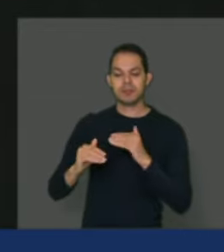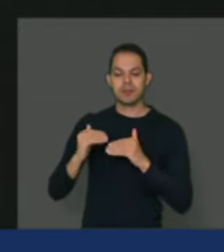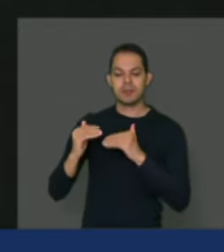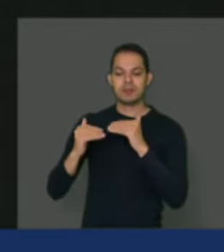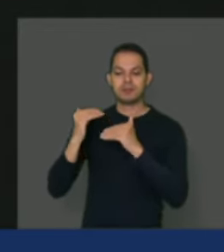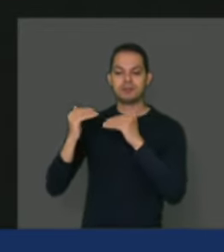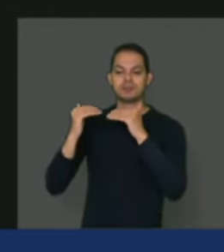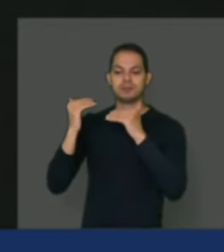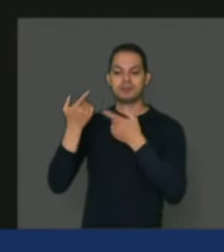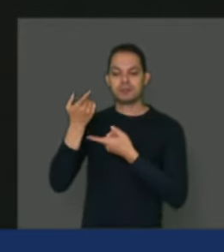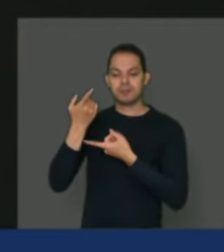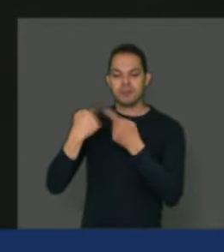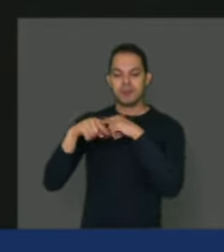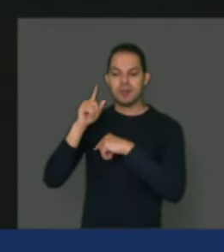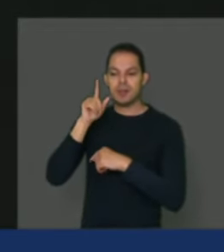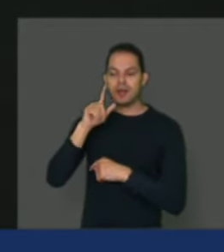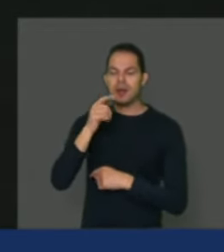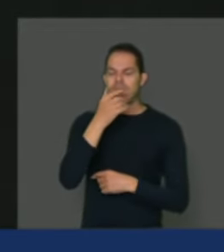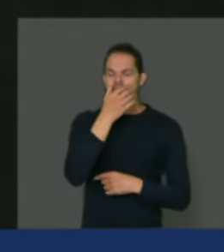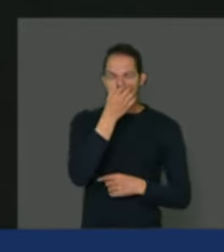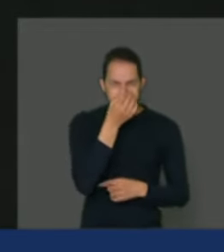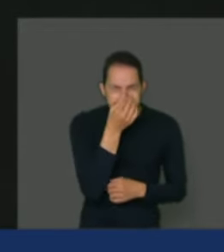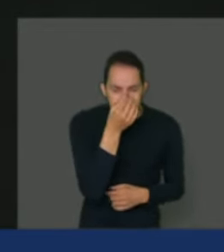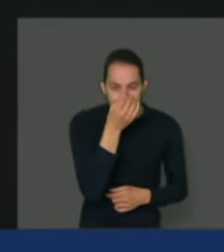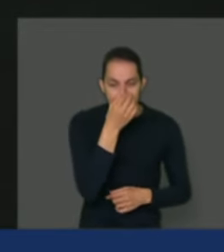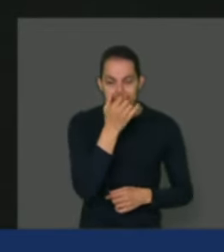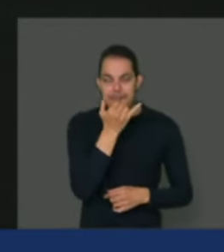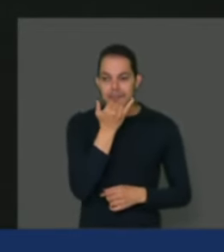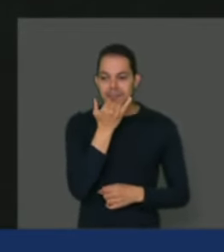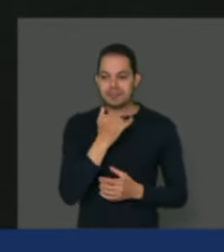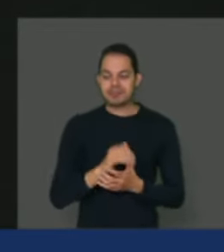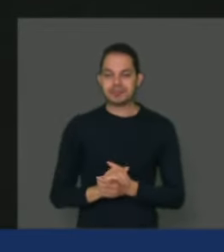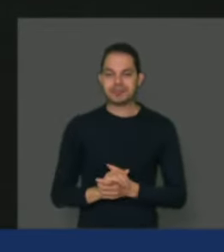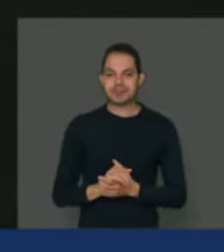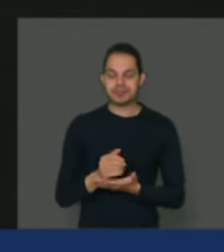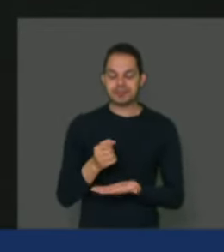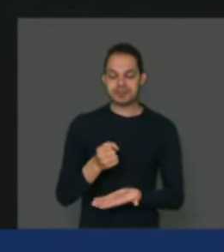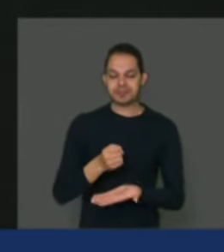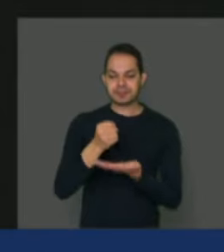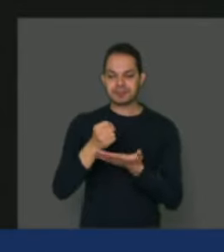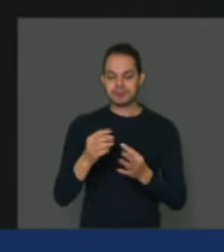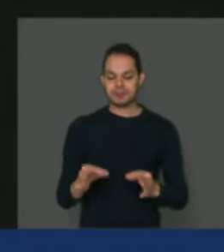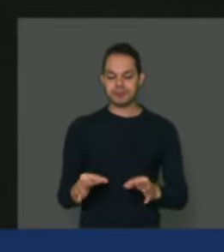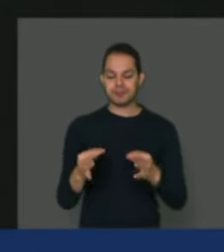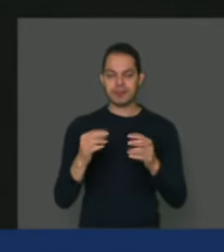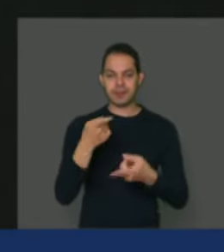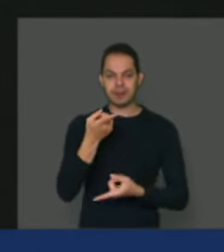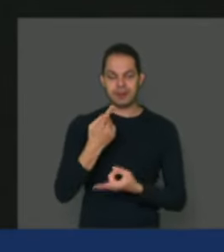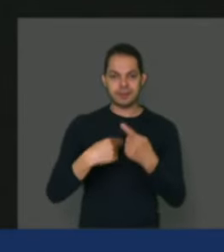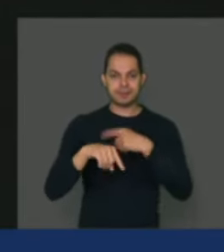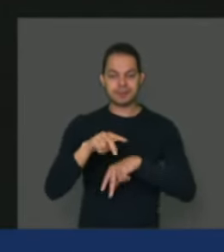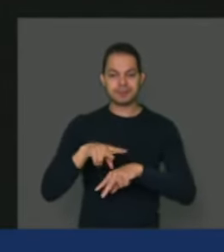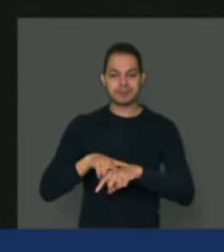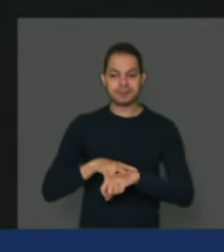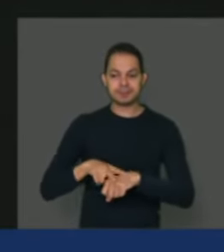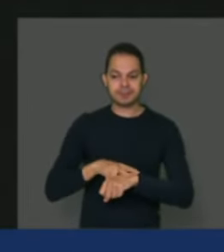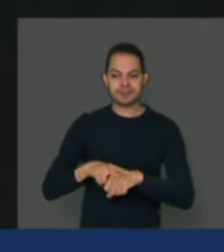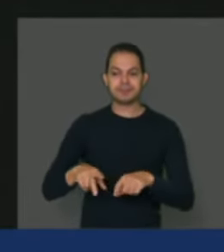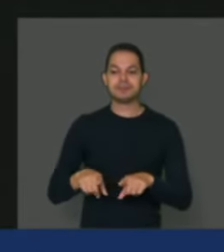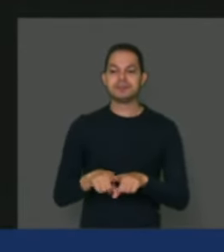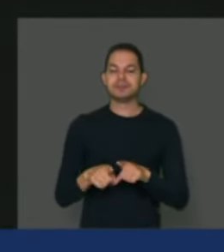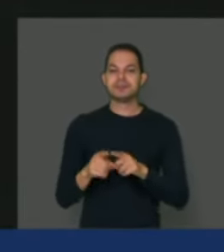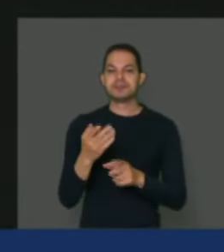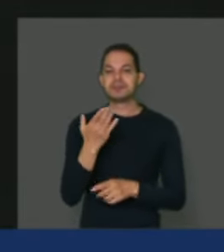superar o pacote tecnológico da Revolução Verde e poder produzir o alimento